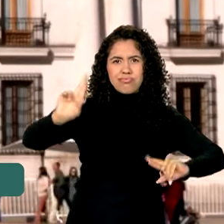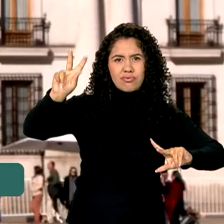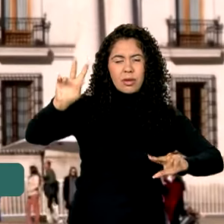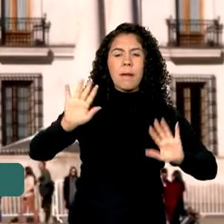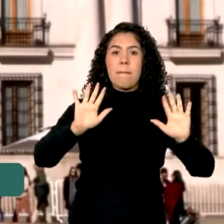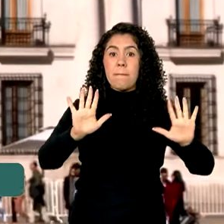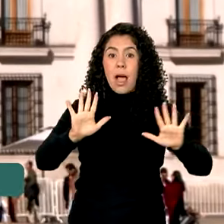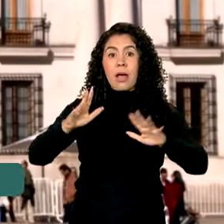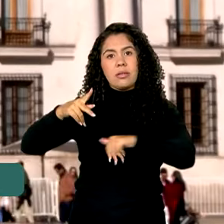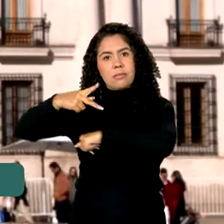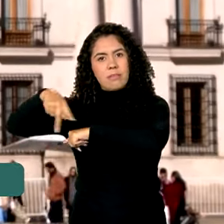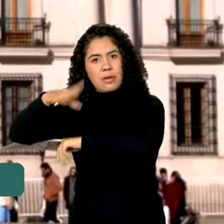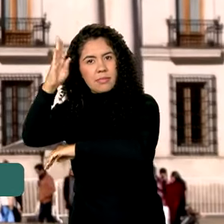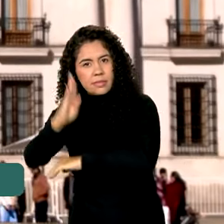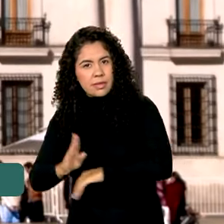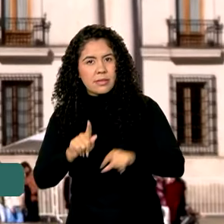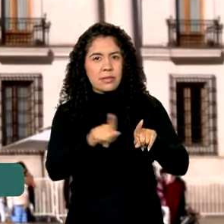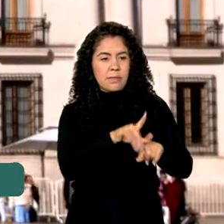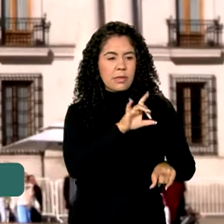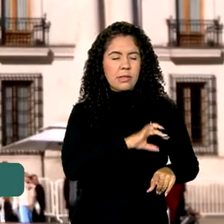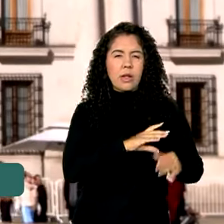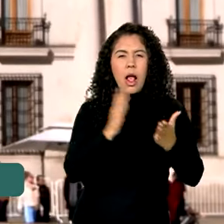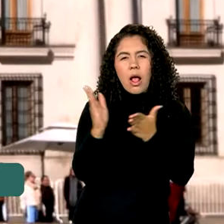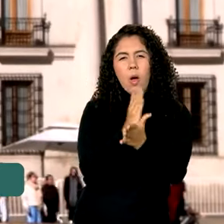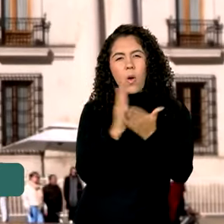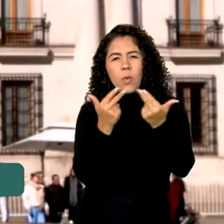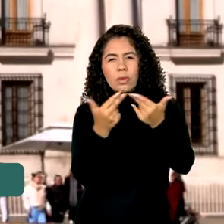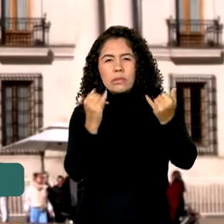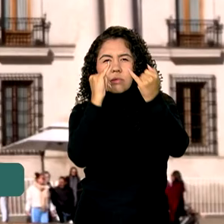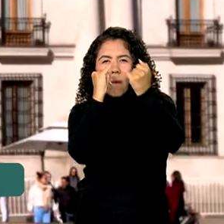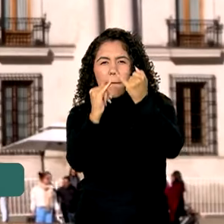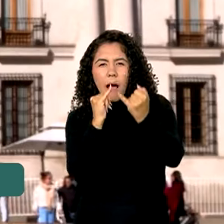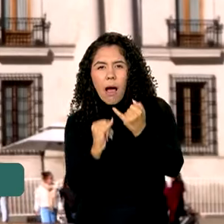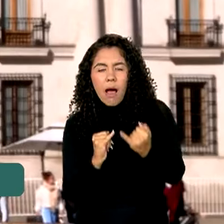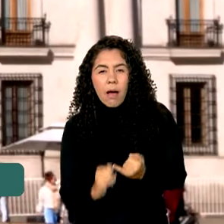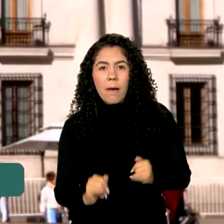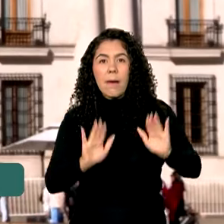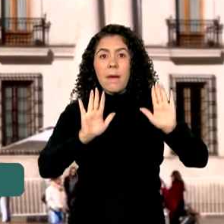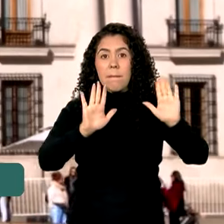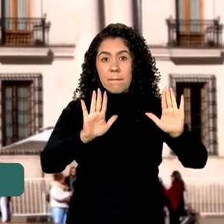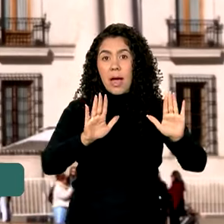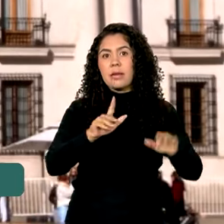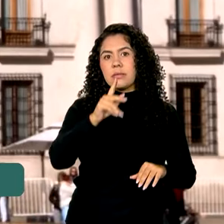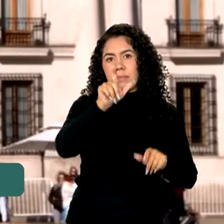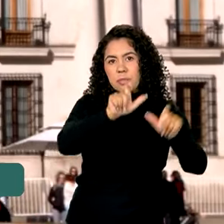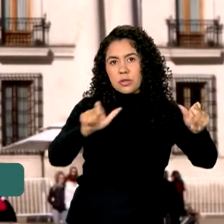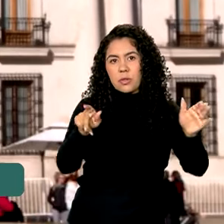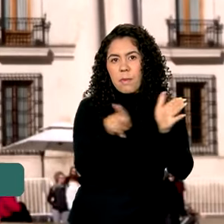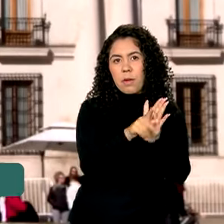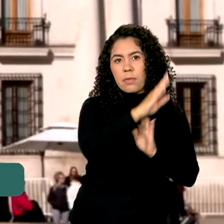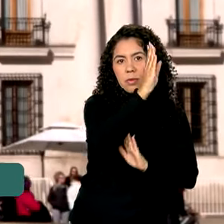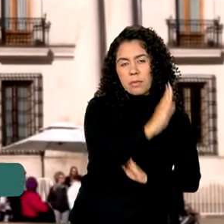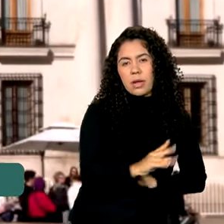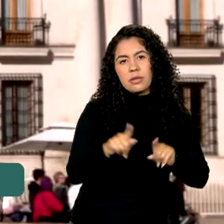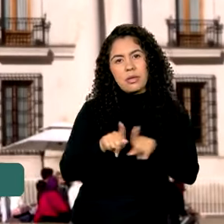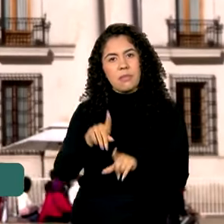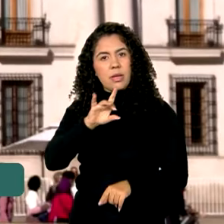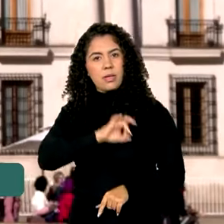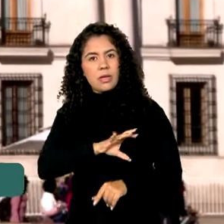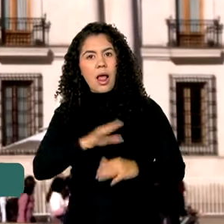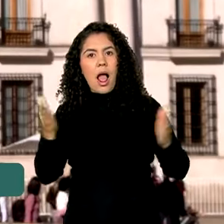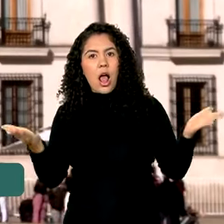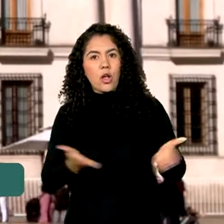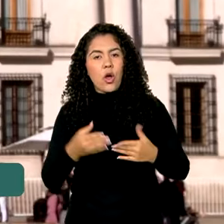dois países têm muitas similaridades. E agora, brasileiros e chilenos dão início a uma nova etapa da